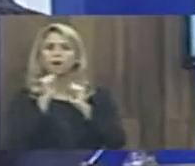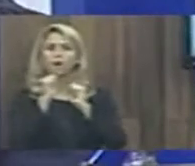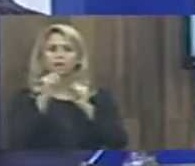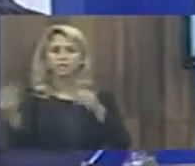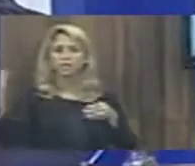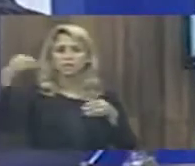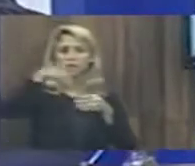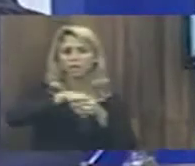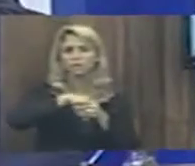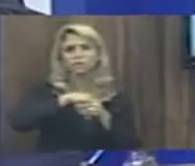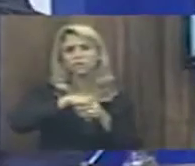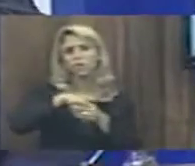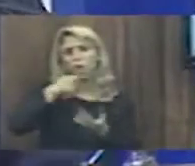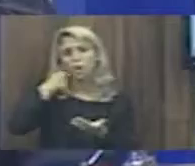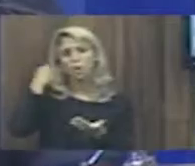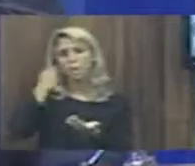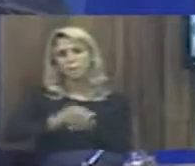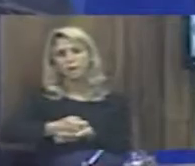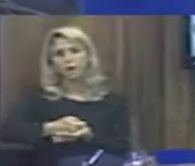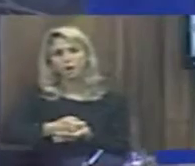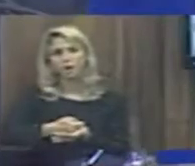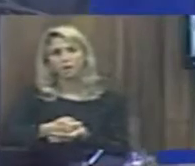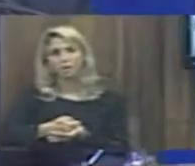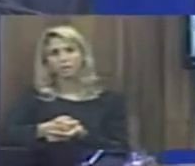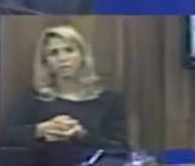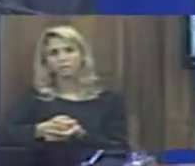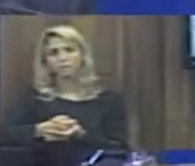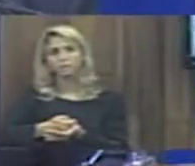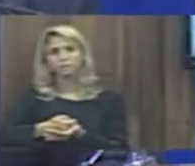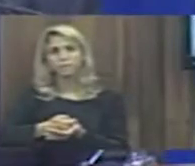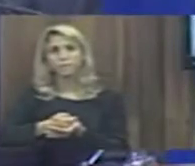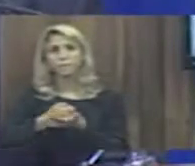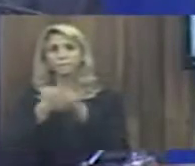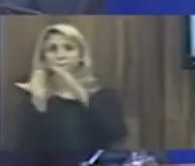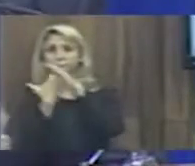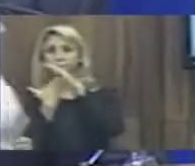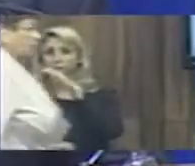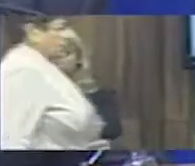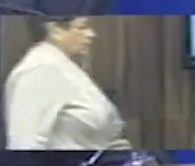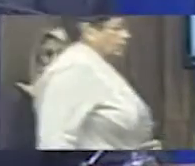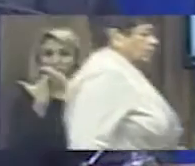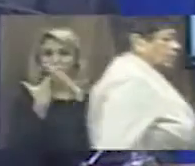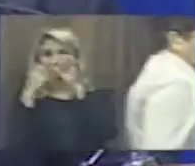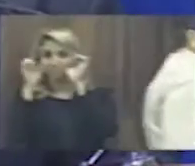de empresas específicas